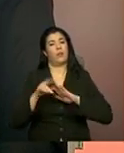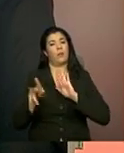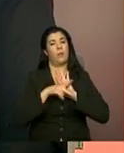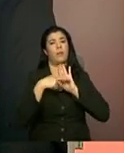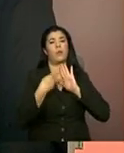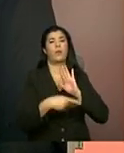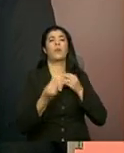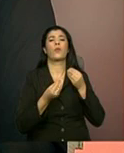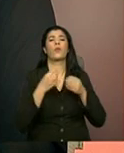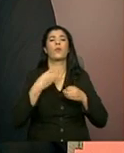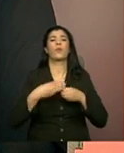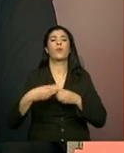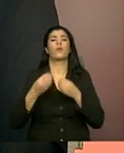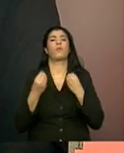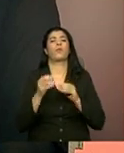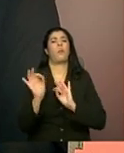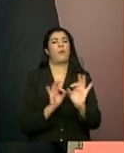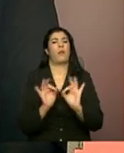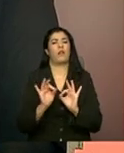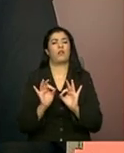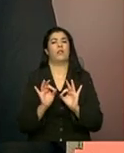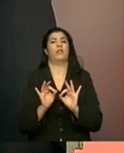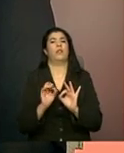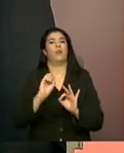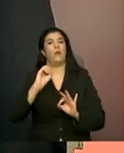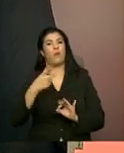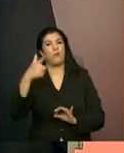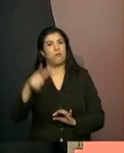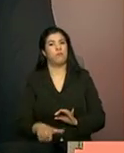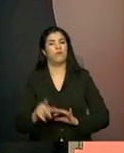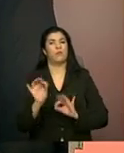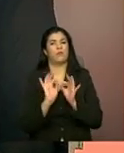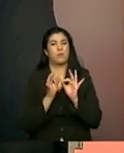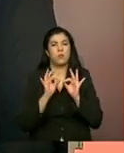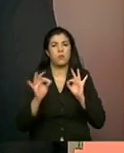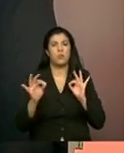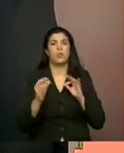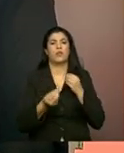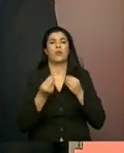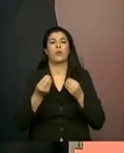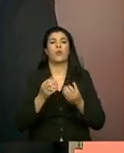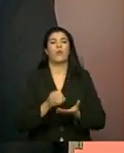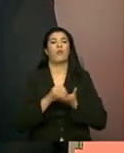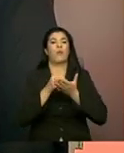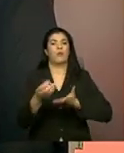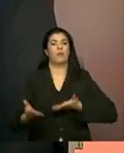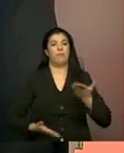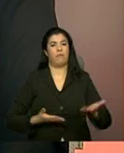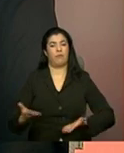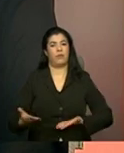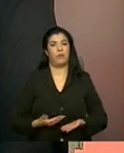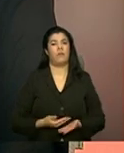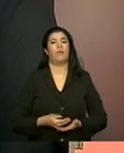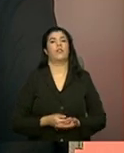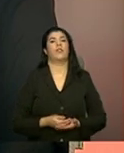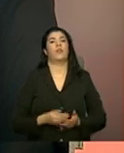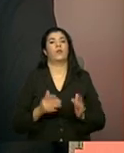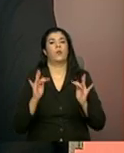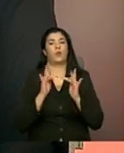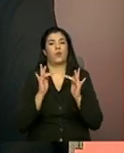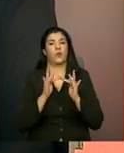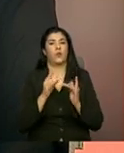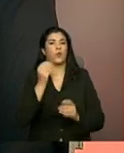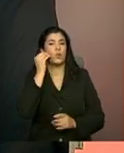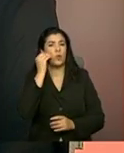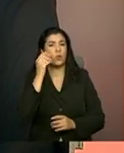como os municípios podem planejar e organizar ou reorganizar a oferta do serviço de convivência e quais são os principais